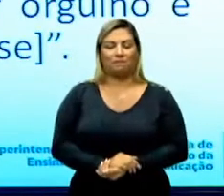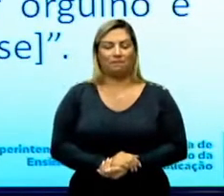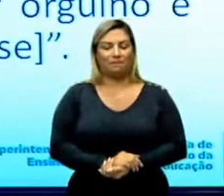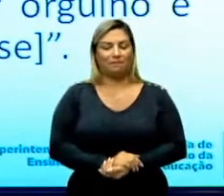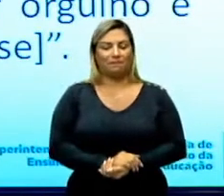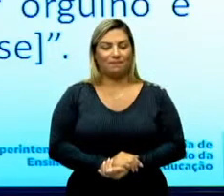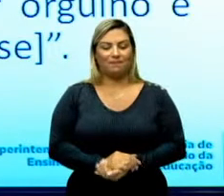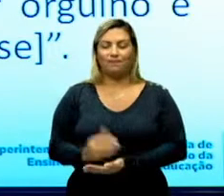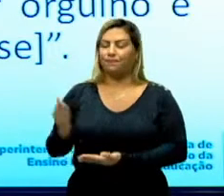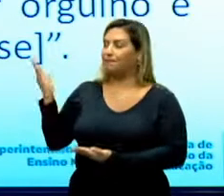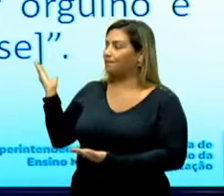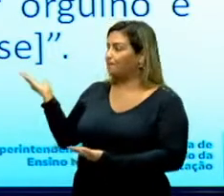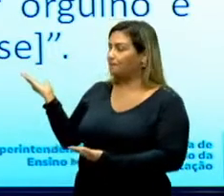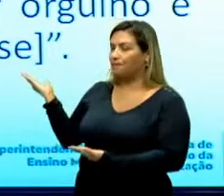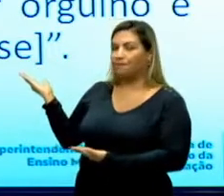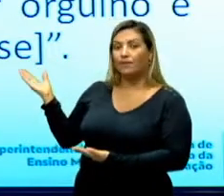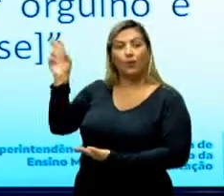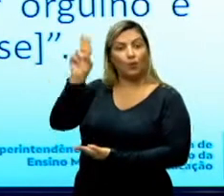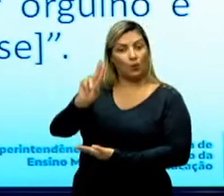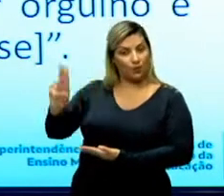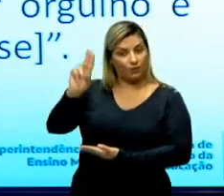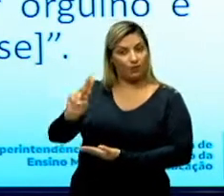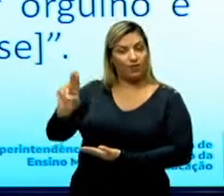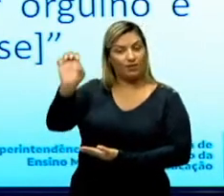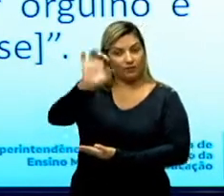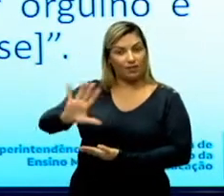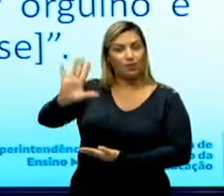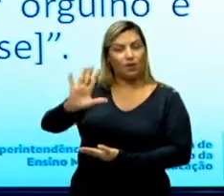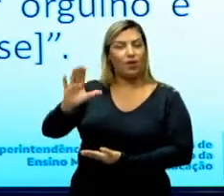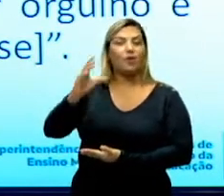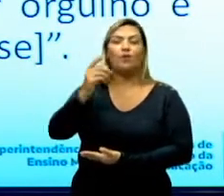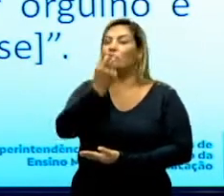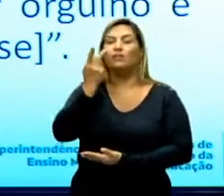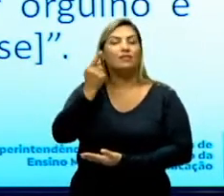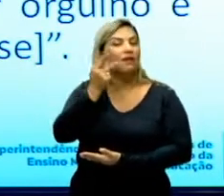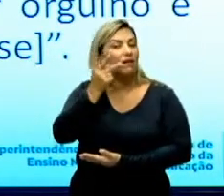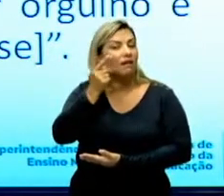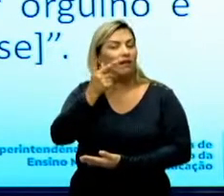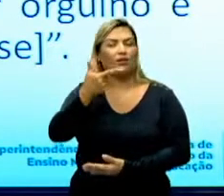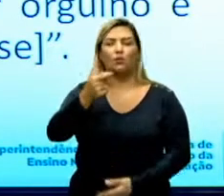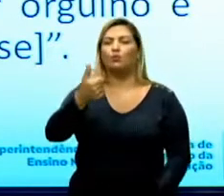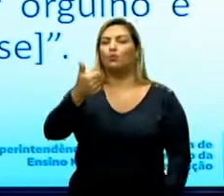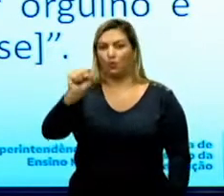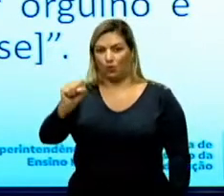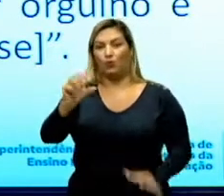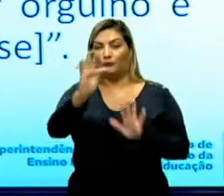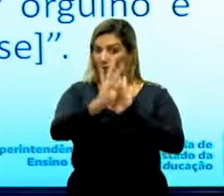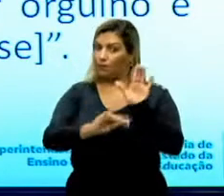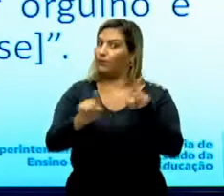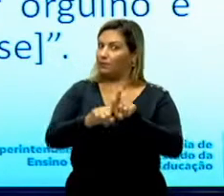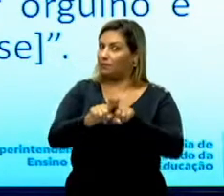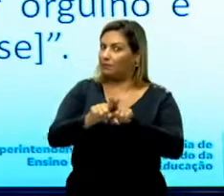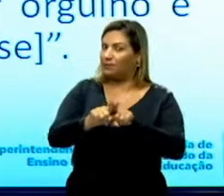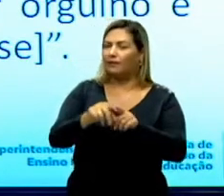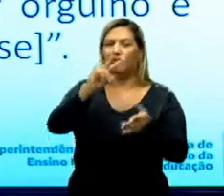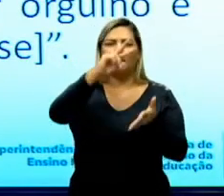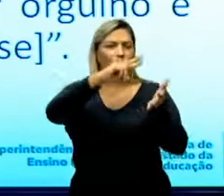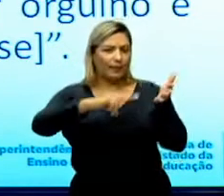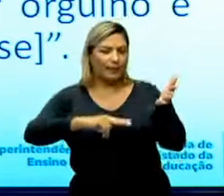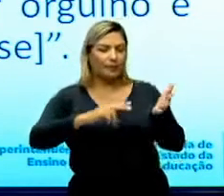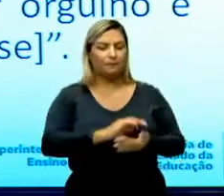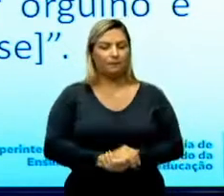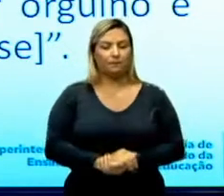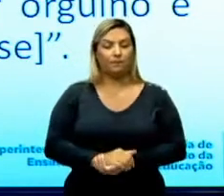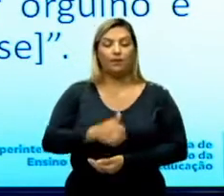Questão 2, né? É da Universidade Estadual de Ceará, de 2018. Também tem um texto. Leia o texto a seguir.